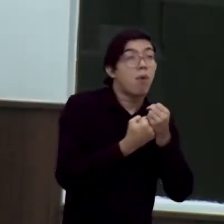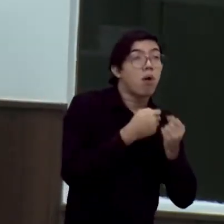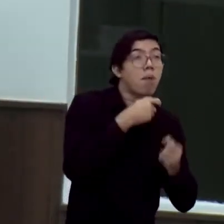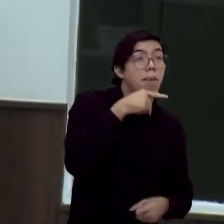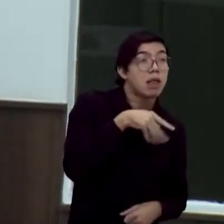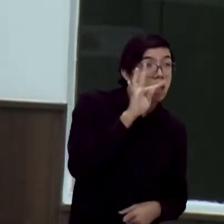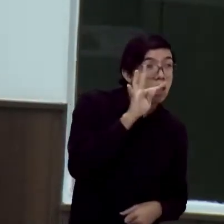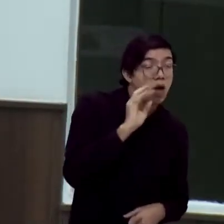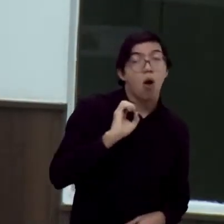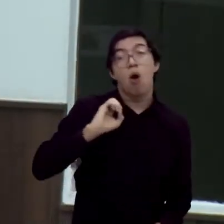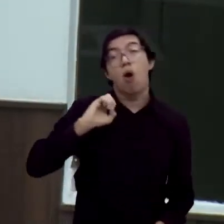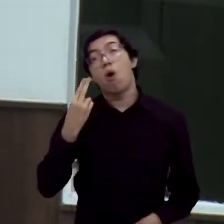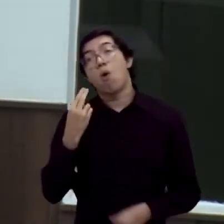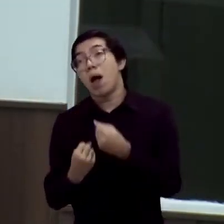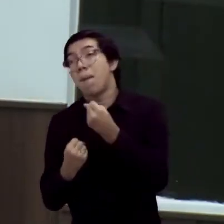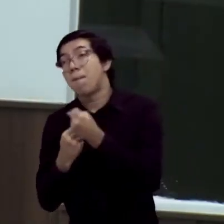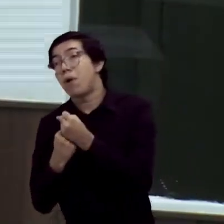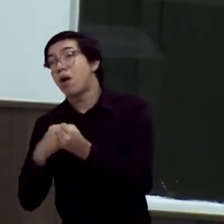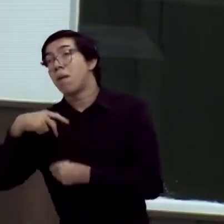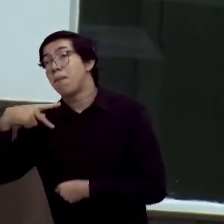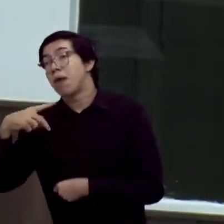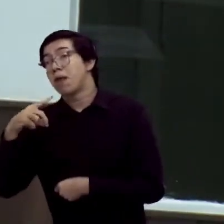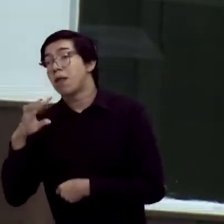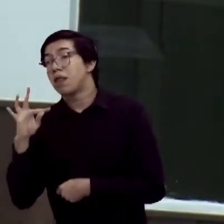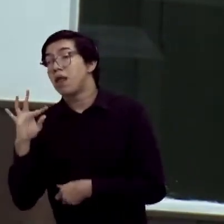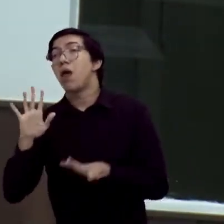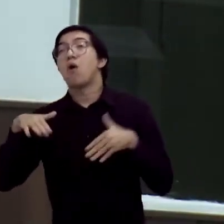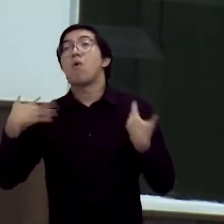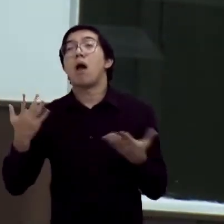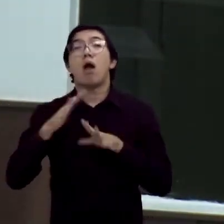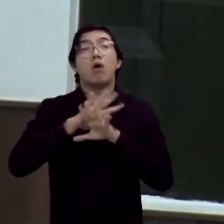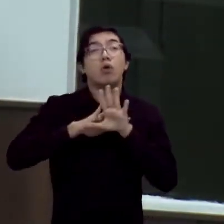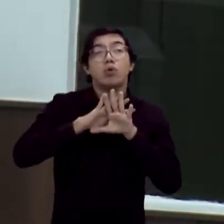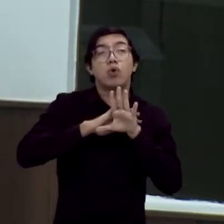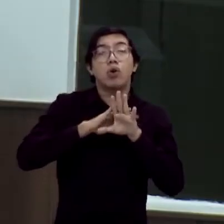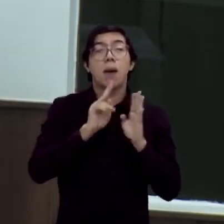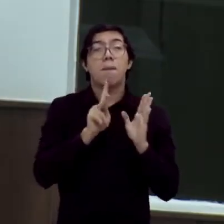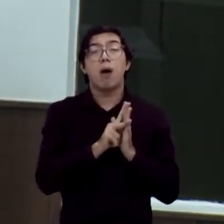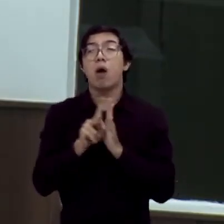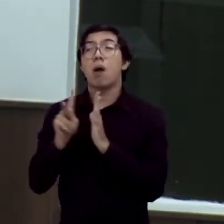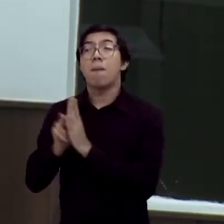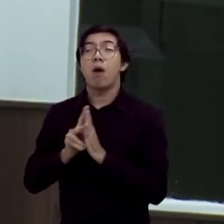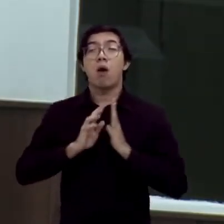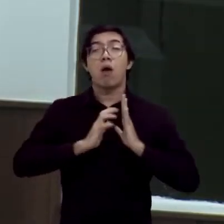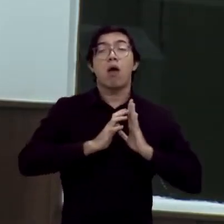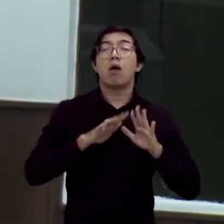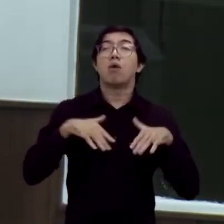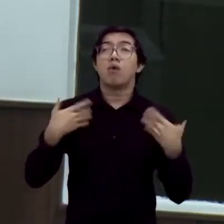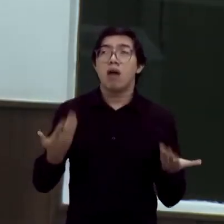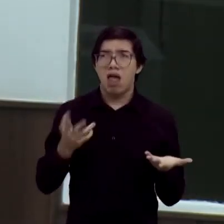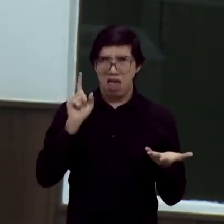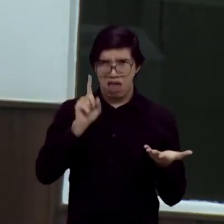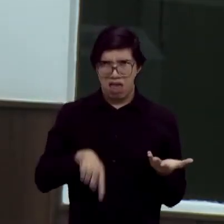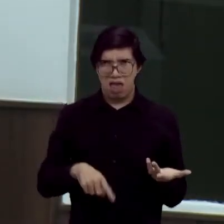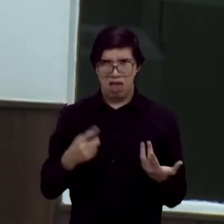Qual é a posição que nós somos, se nós vamos seguir a ideologia partidária, a decisão do partido, como os petistas seguem?